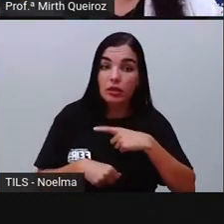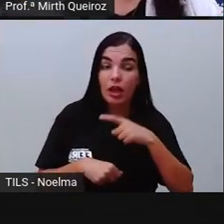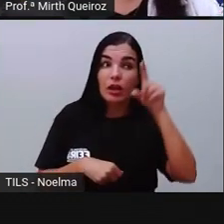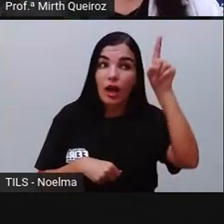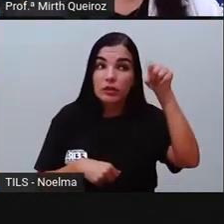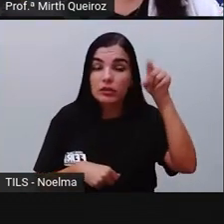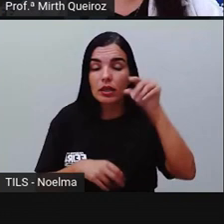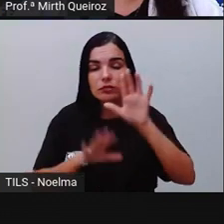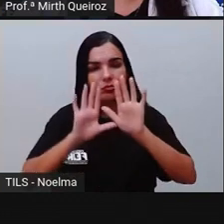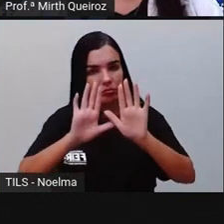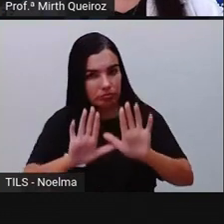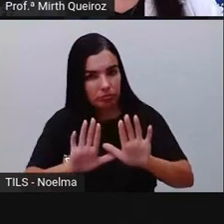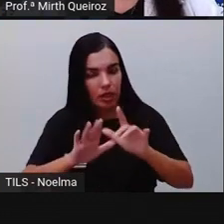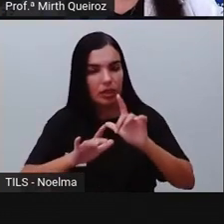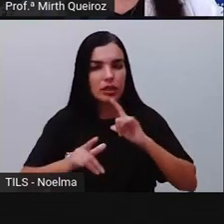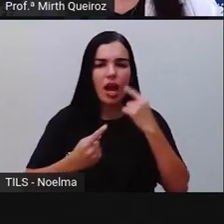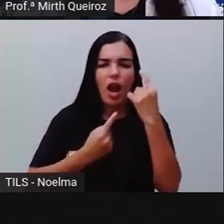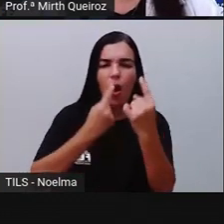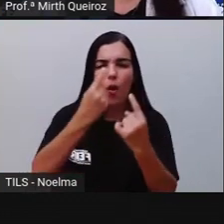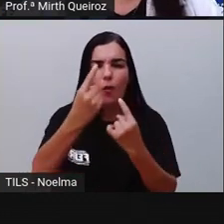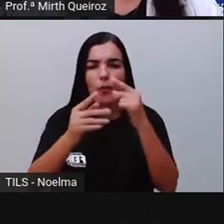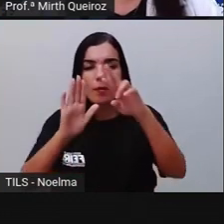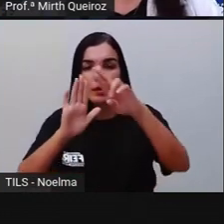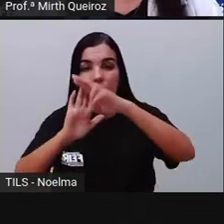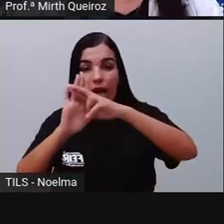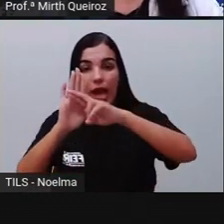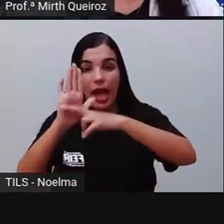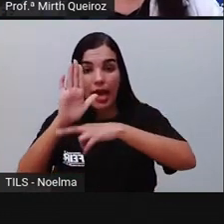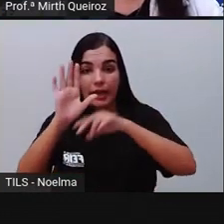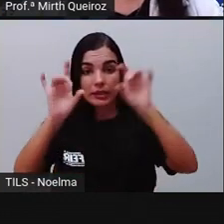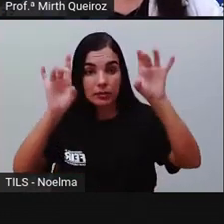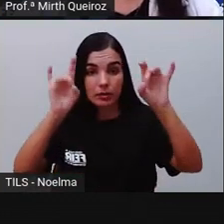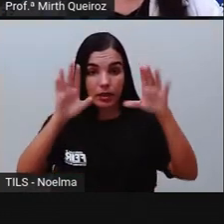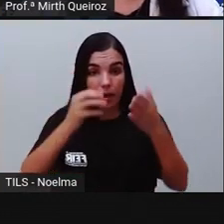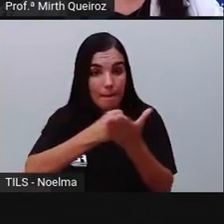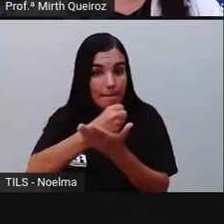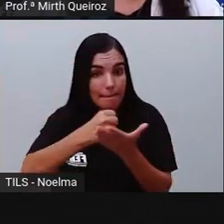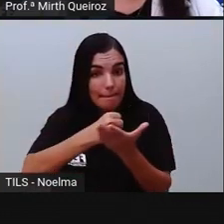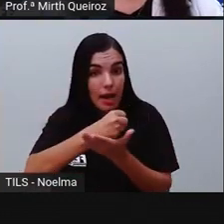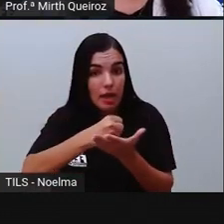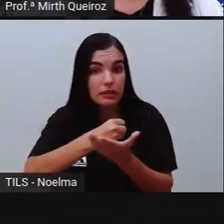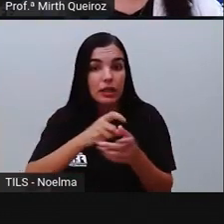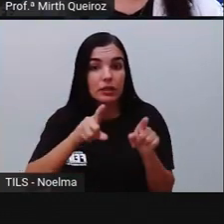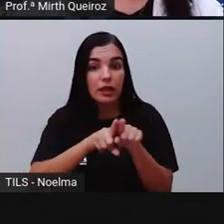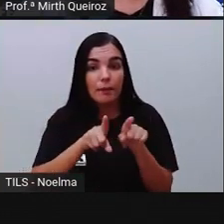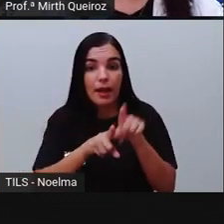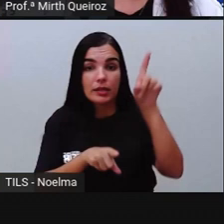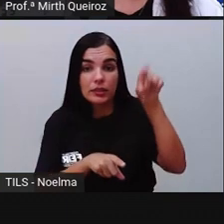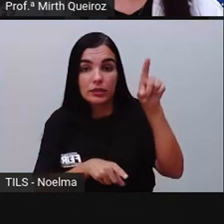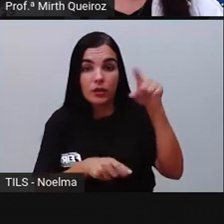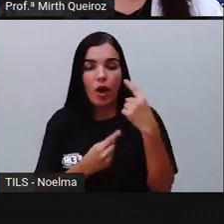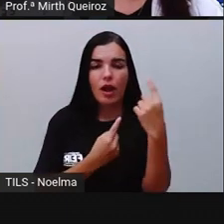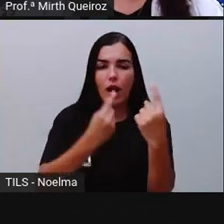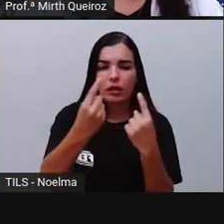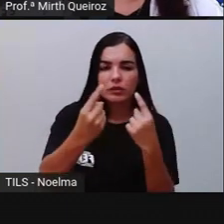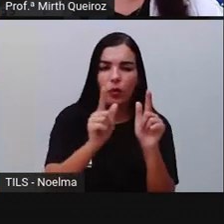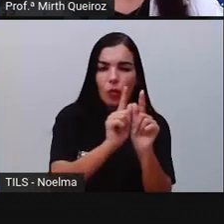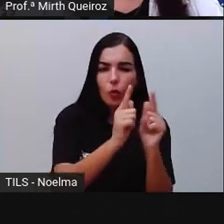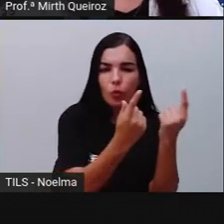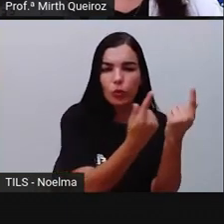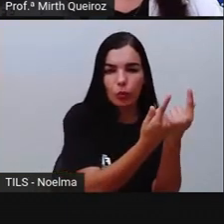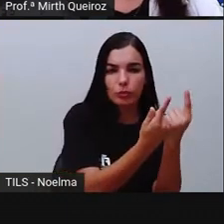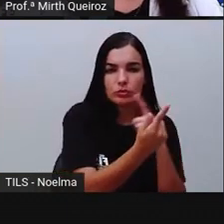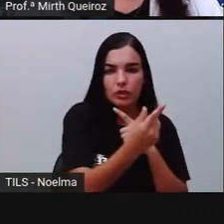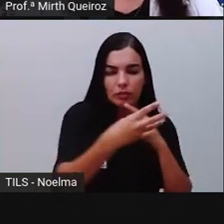grato, que é que falei pra vocês. Há regras específicas e básicas de acentuação para cada um desses três grupos